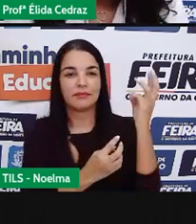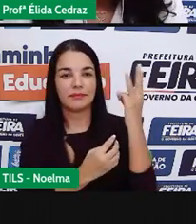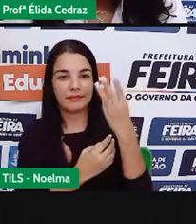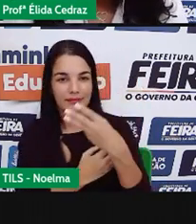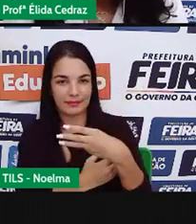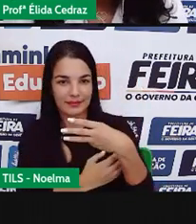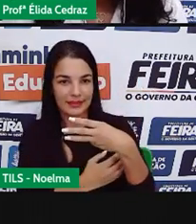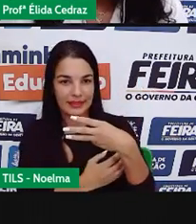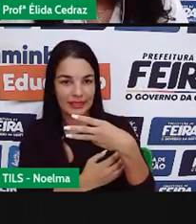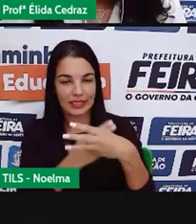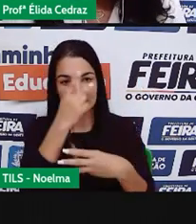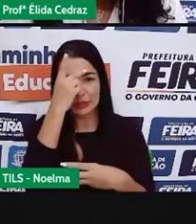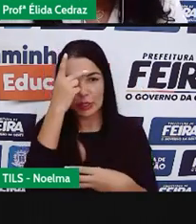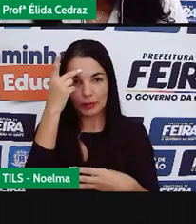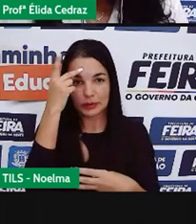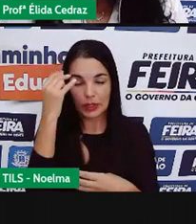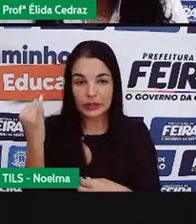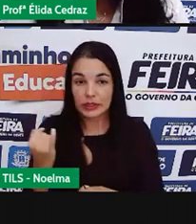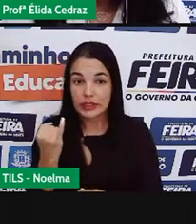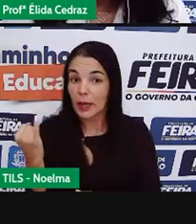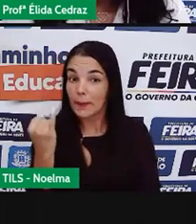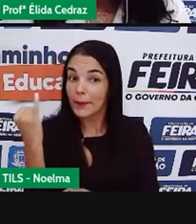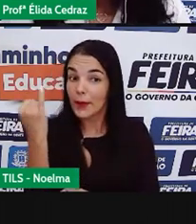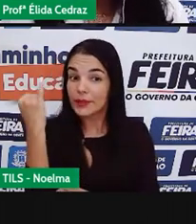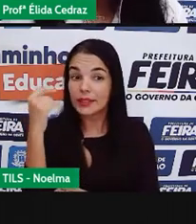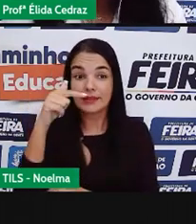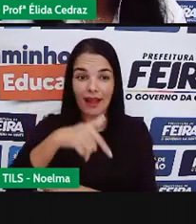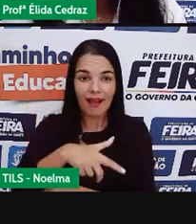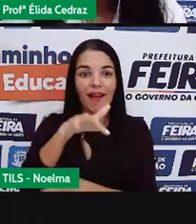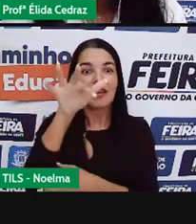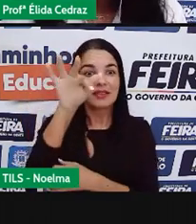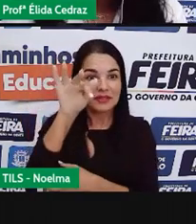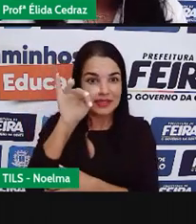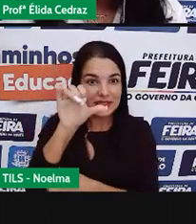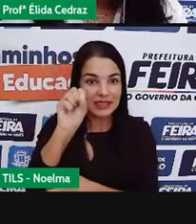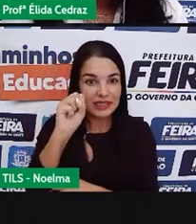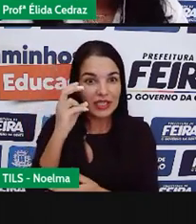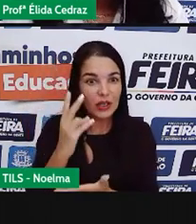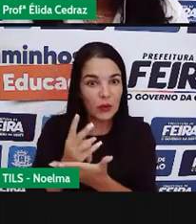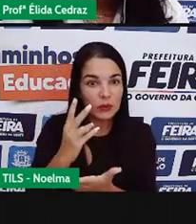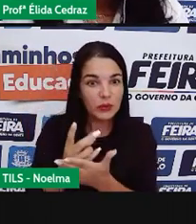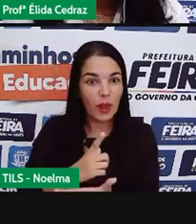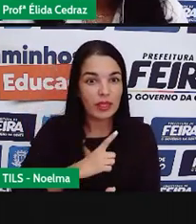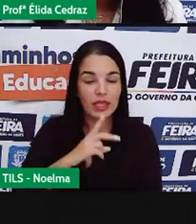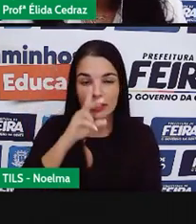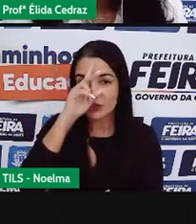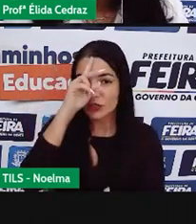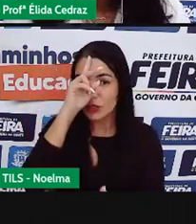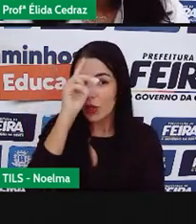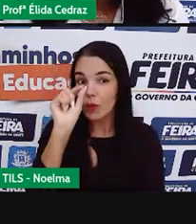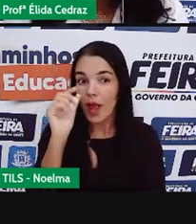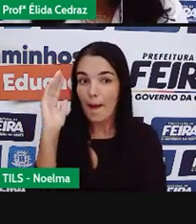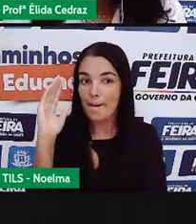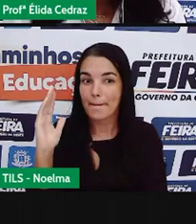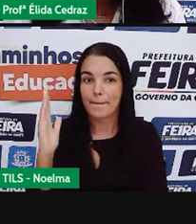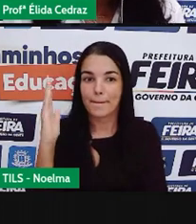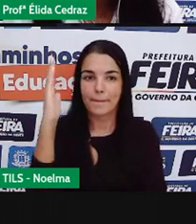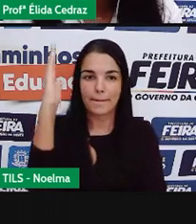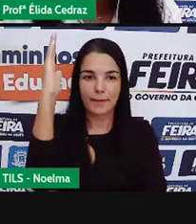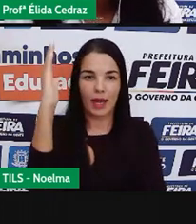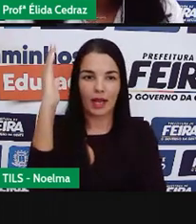deixaram esses prédios que hoje nós vemos e permanecem no mesmo jeito, muito